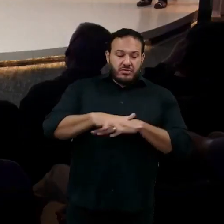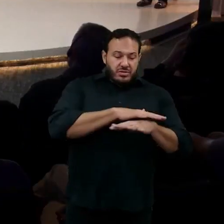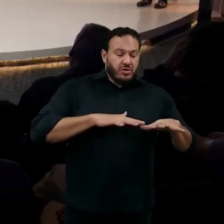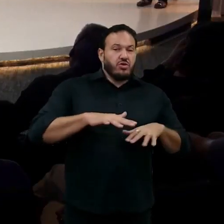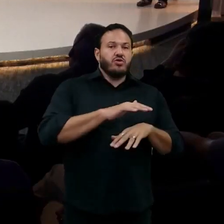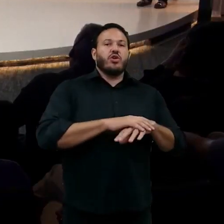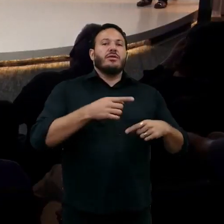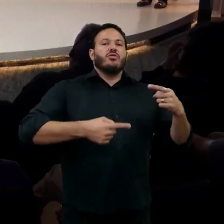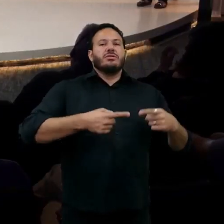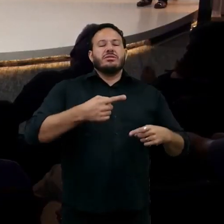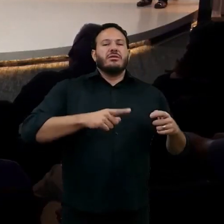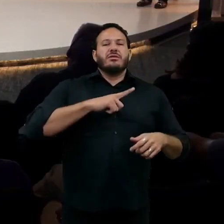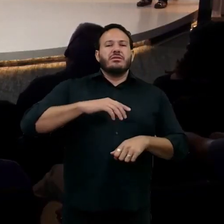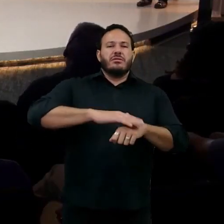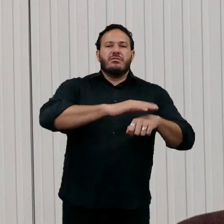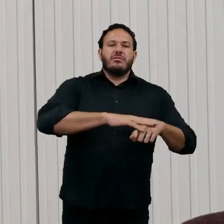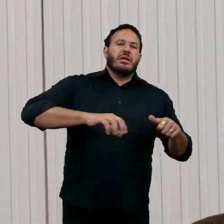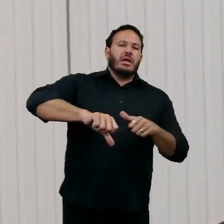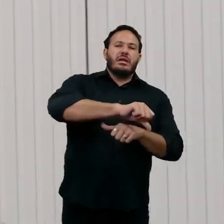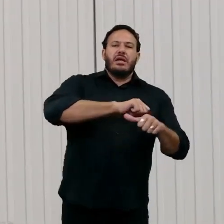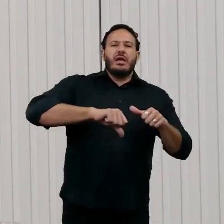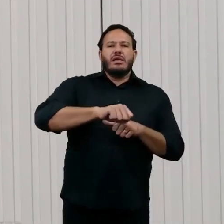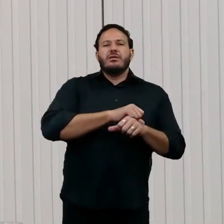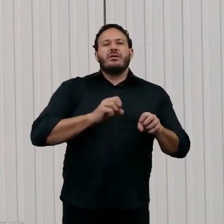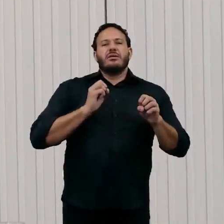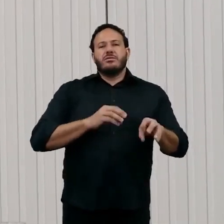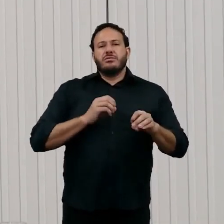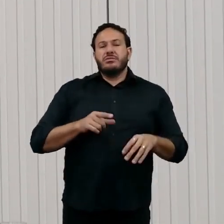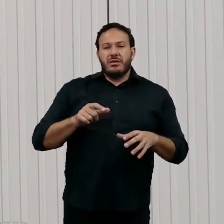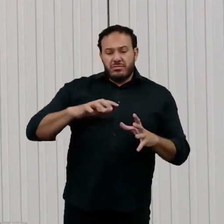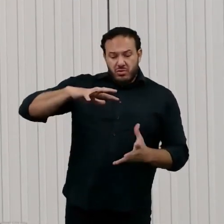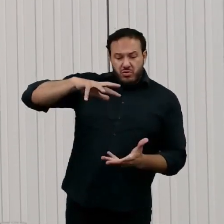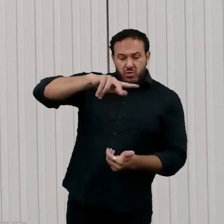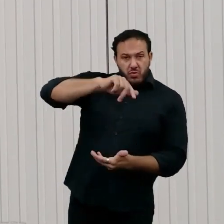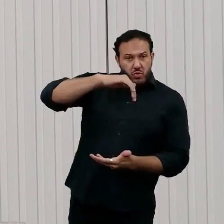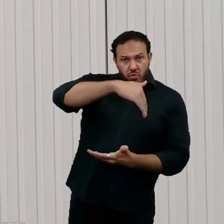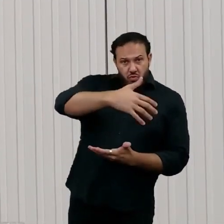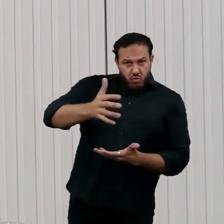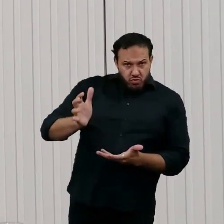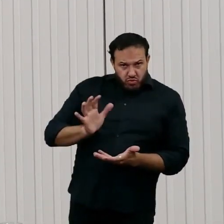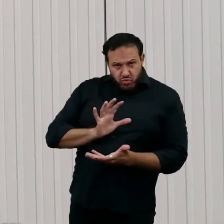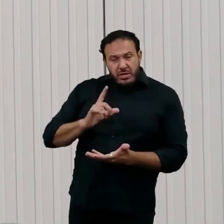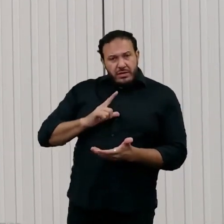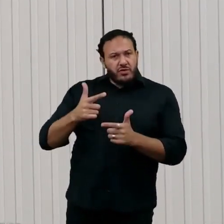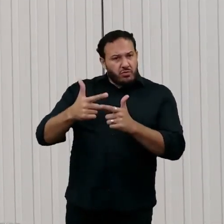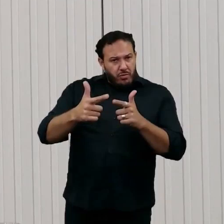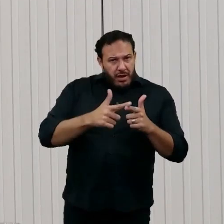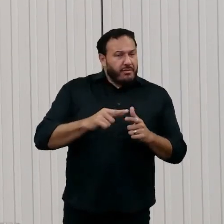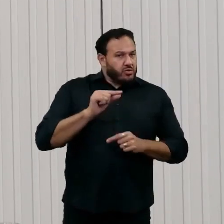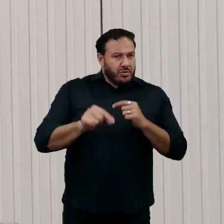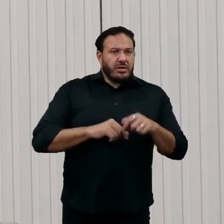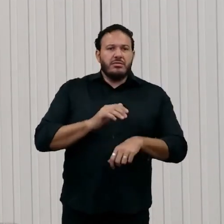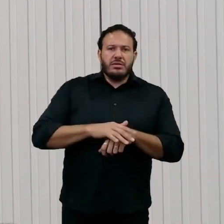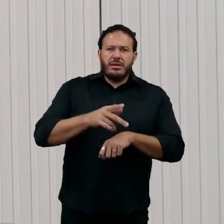transformação da educação. E ao redor do mundo temos o problema de países democráticos que também são muito